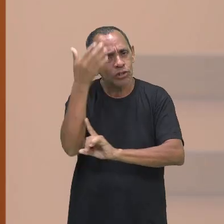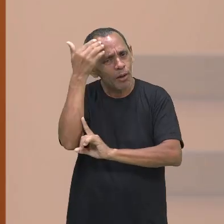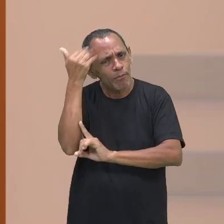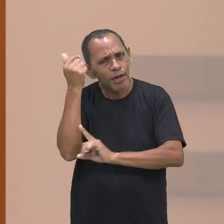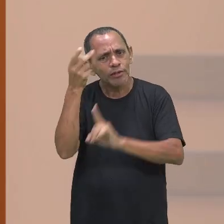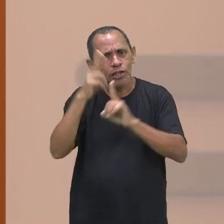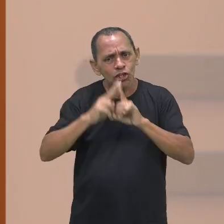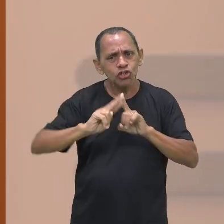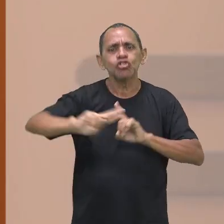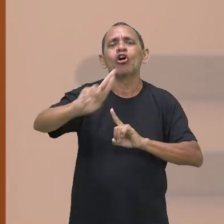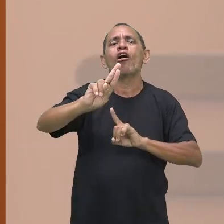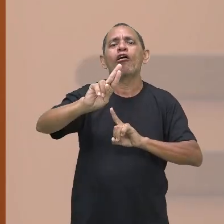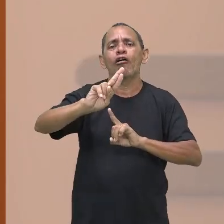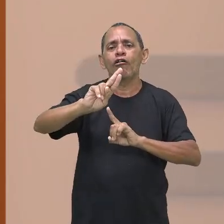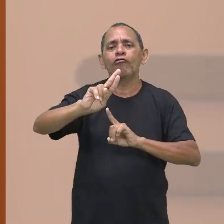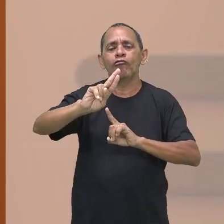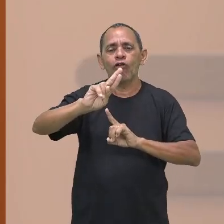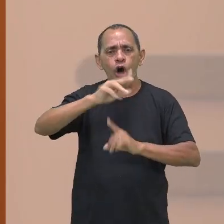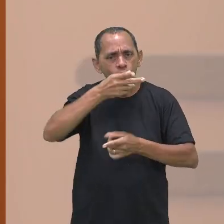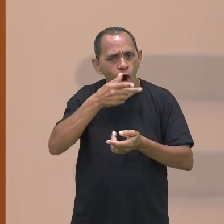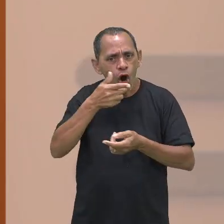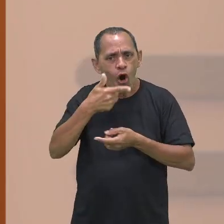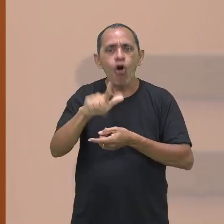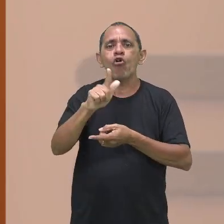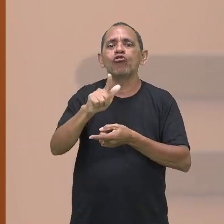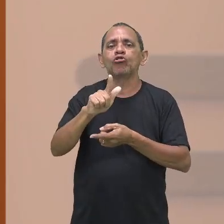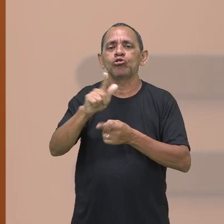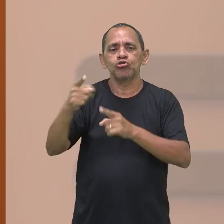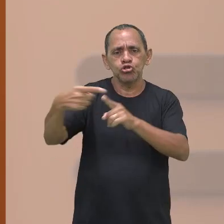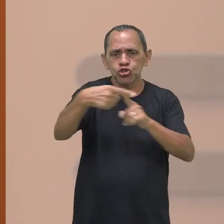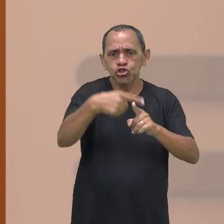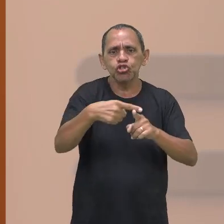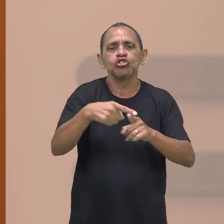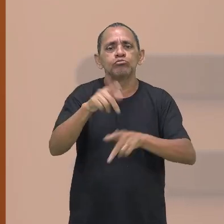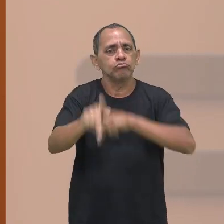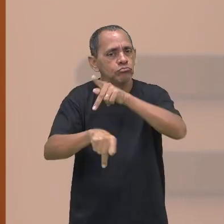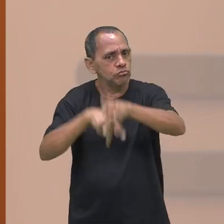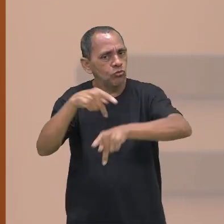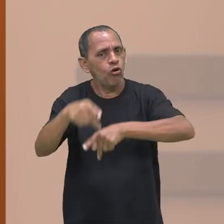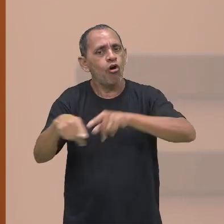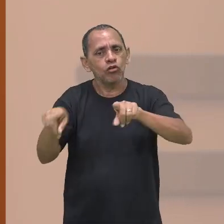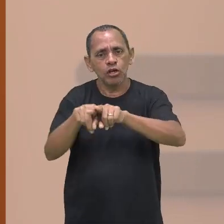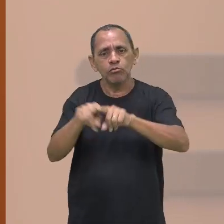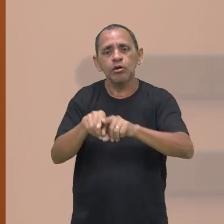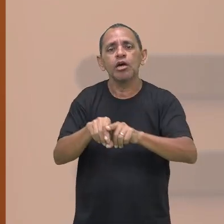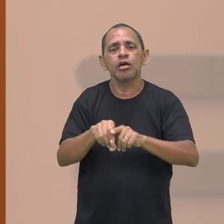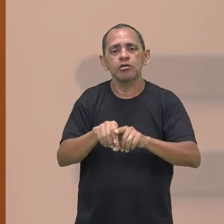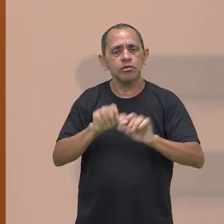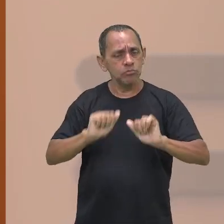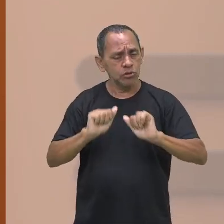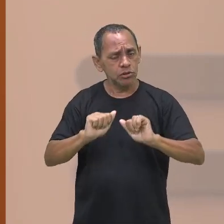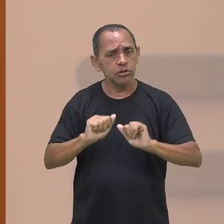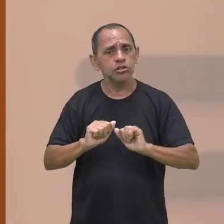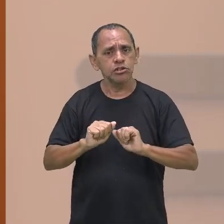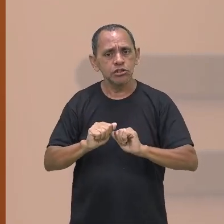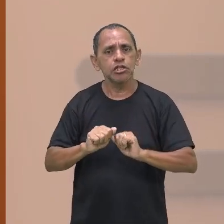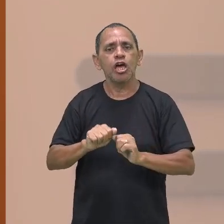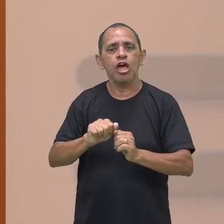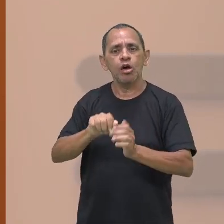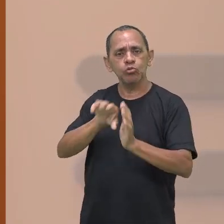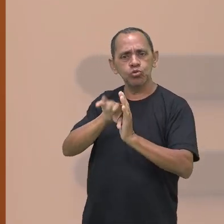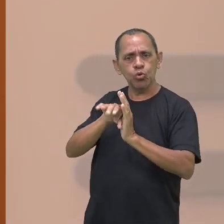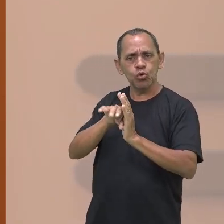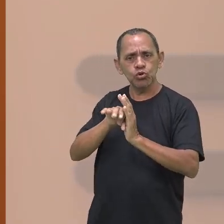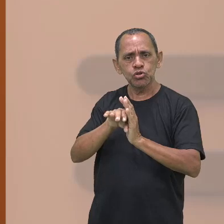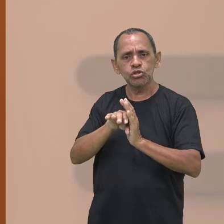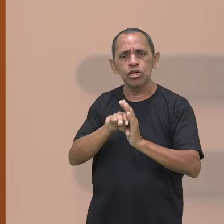expressões de um povo. Tudo isso nós podemos definir e aceitar como sendo